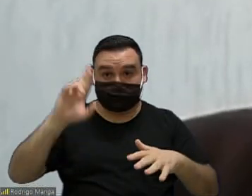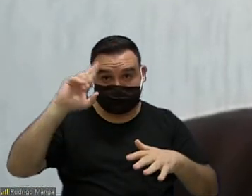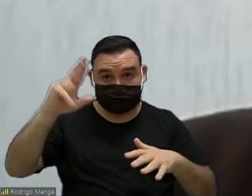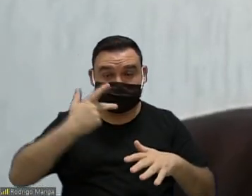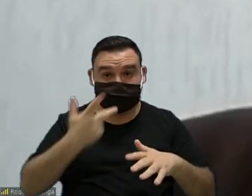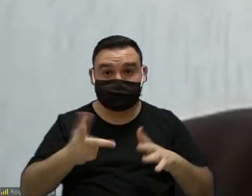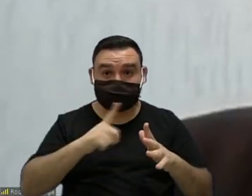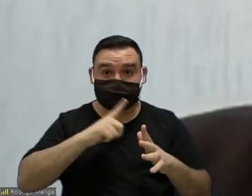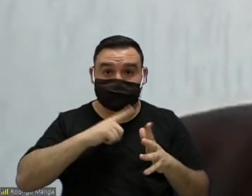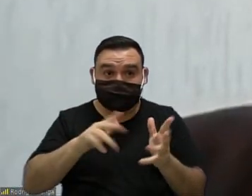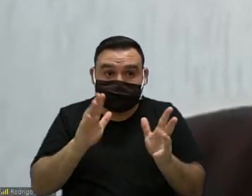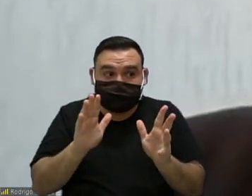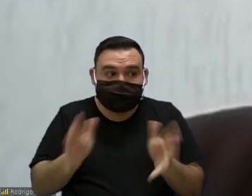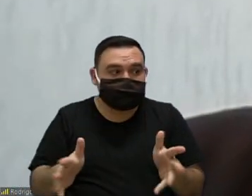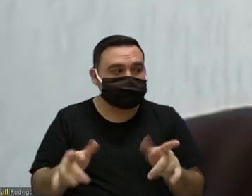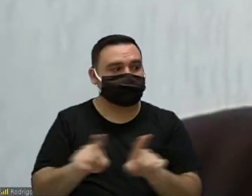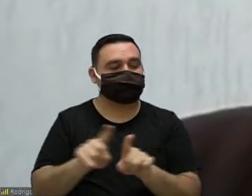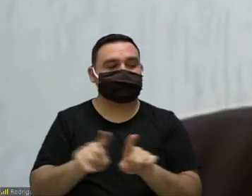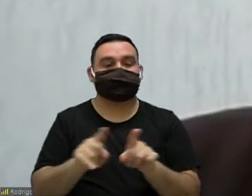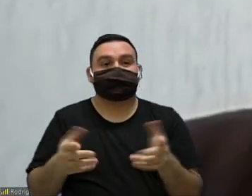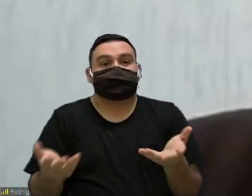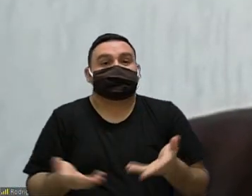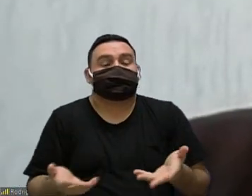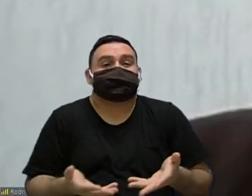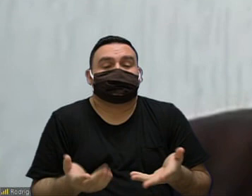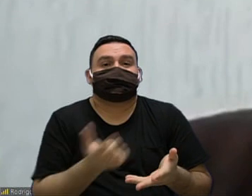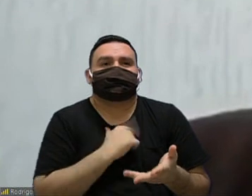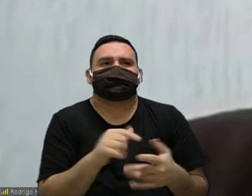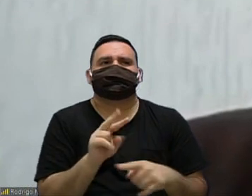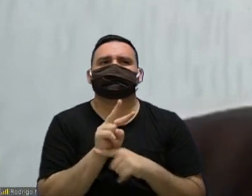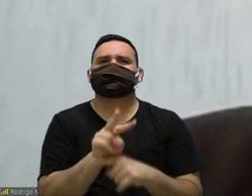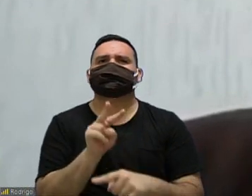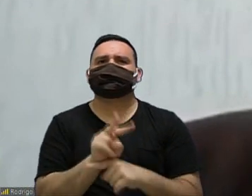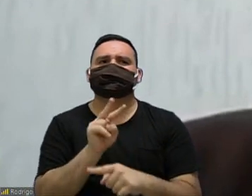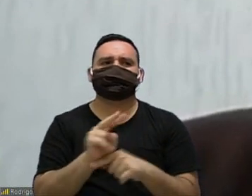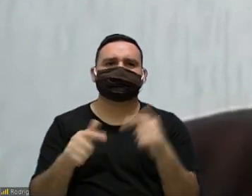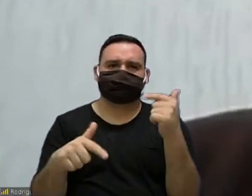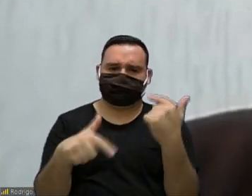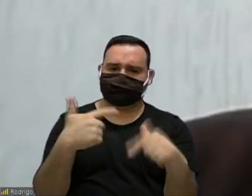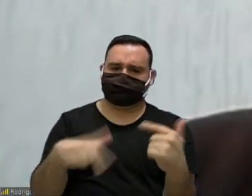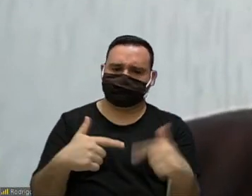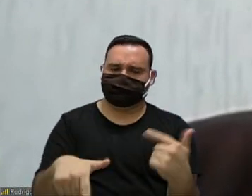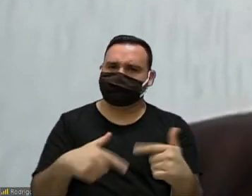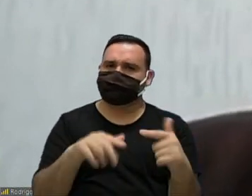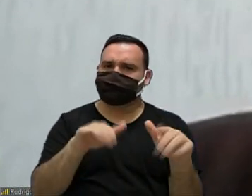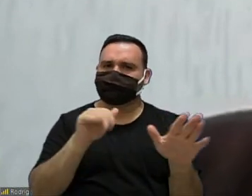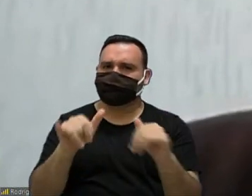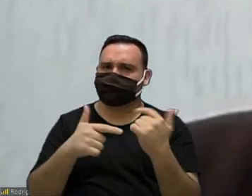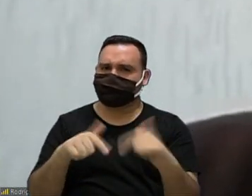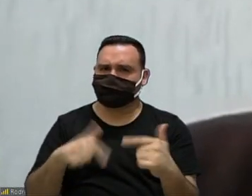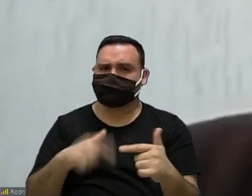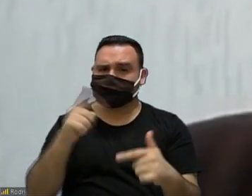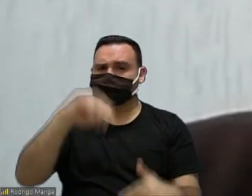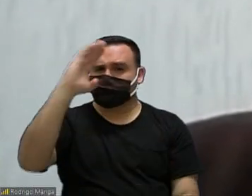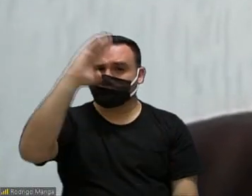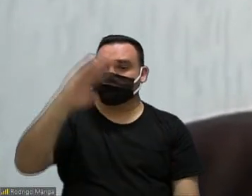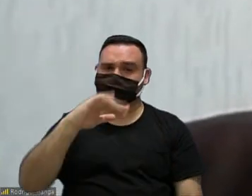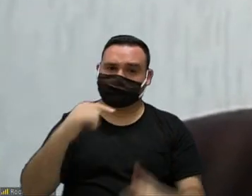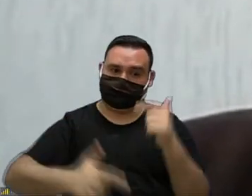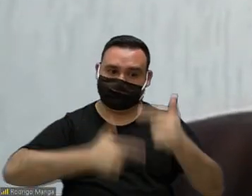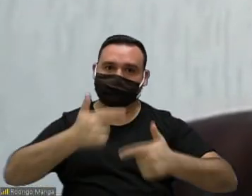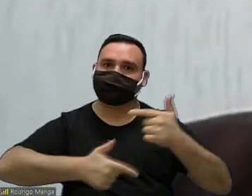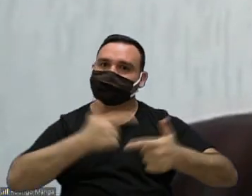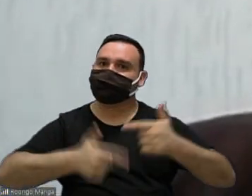existe o senhor é o grande defensor da questão da empregabilidade é a sua bandeira principal então